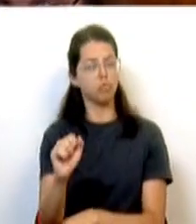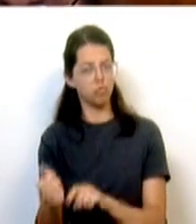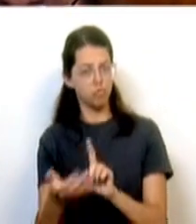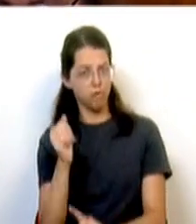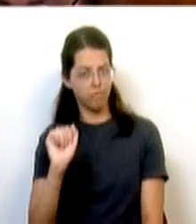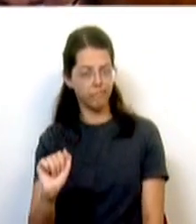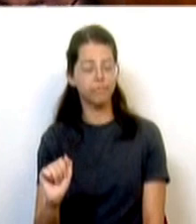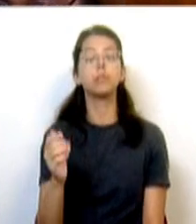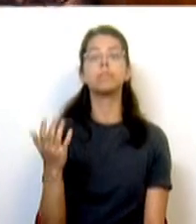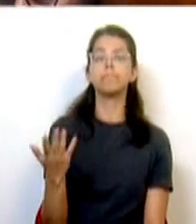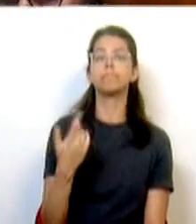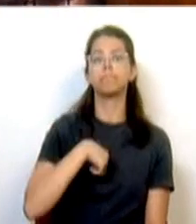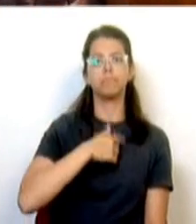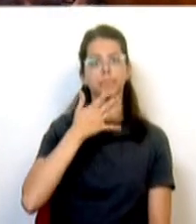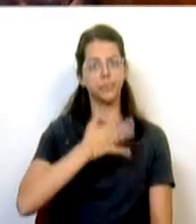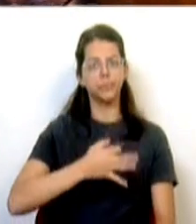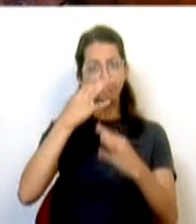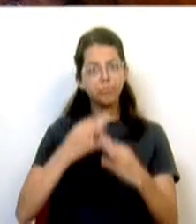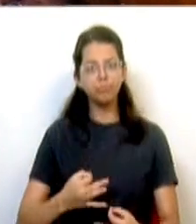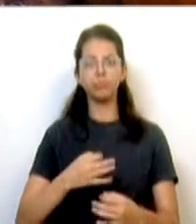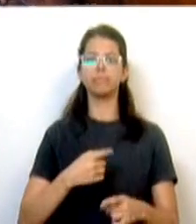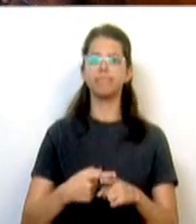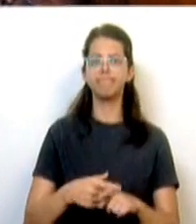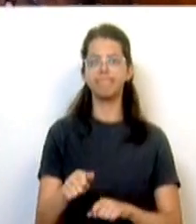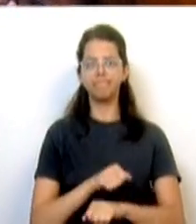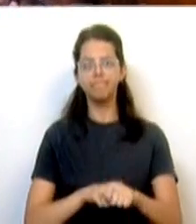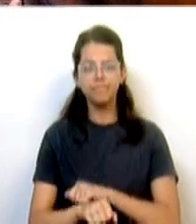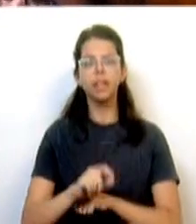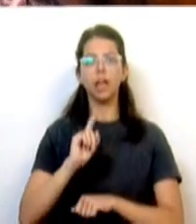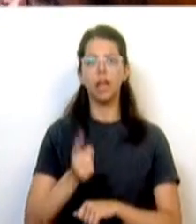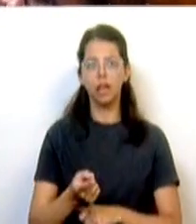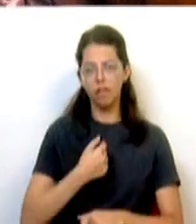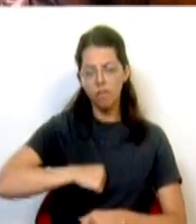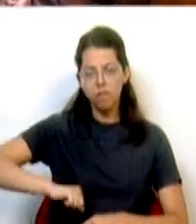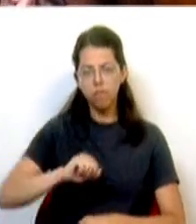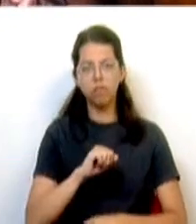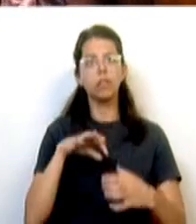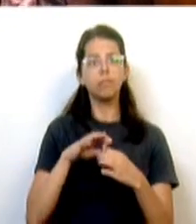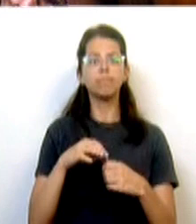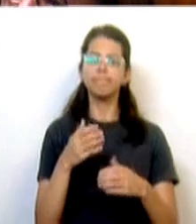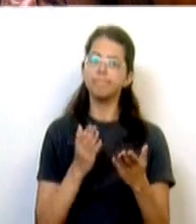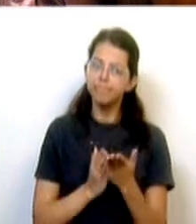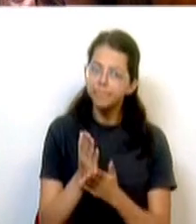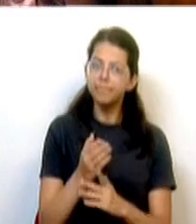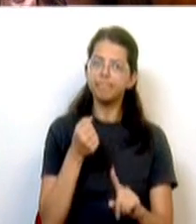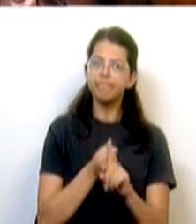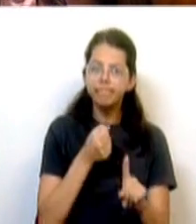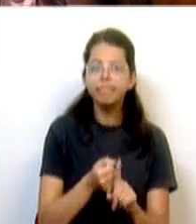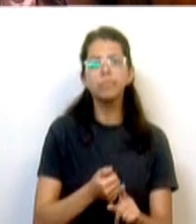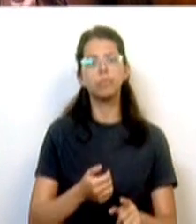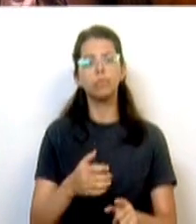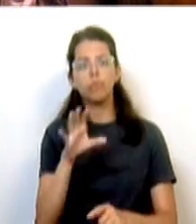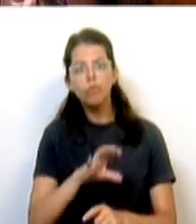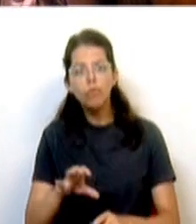E, portanto, a nossa convicção, o nosso empenho é o de continuar permanentemente a procurar melhorar